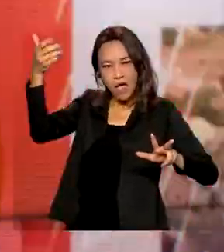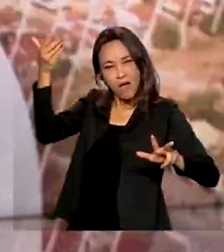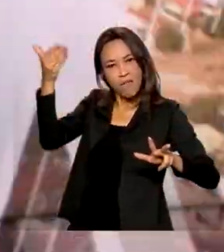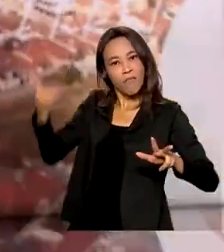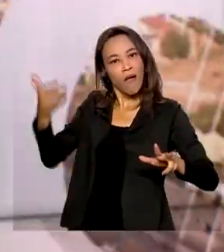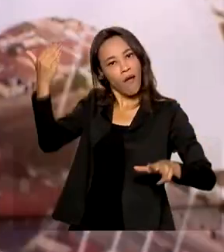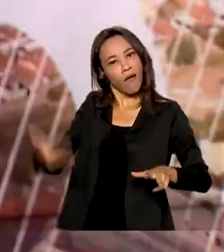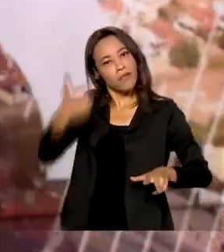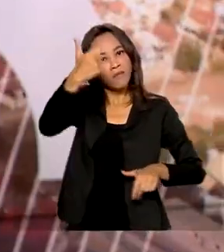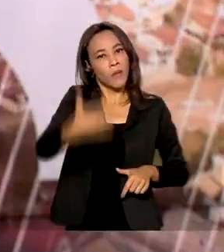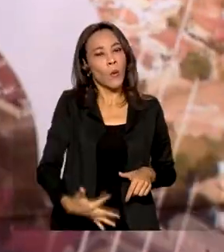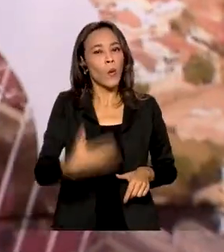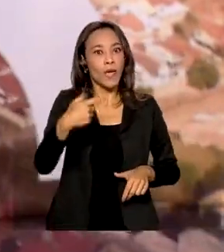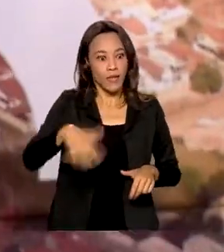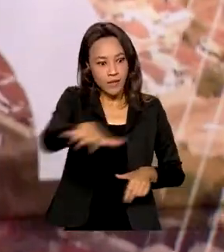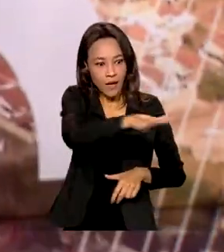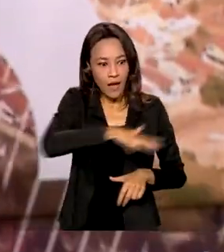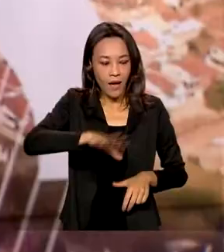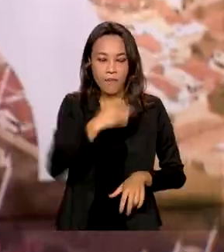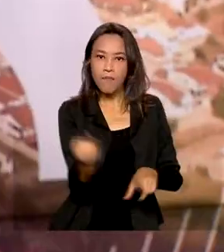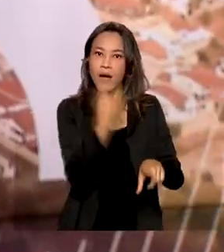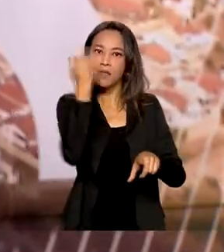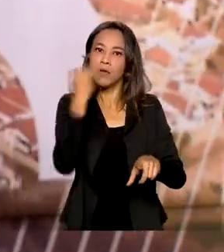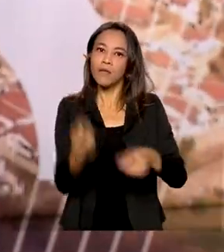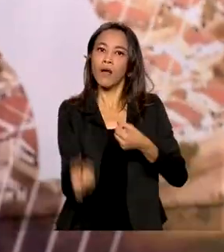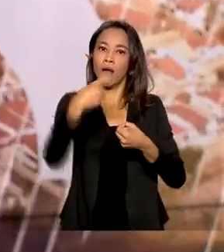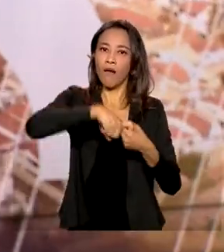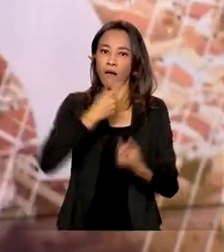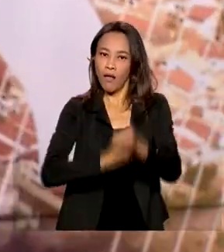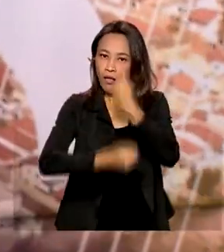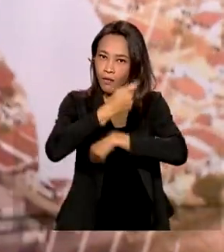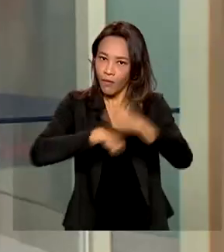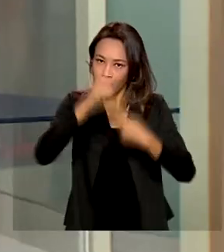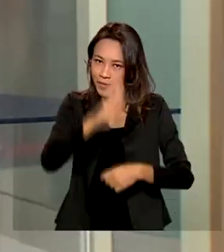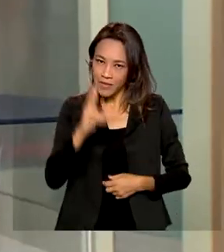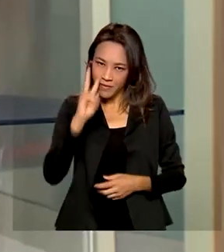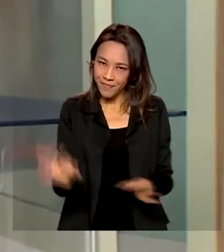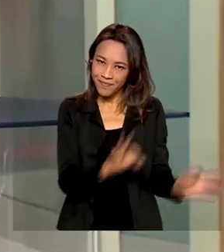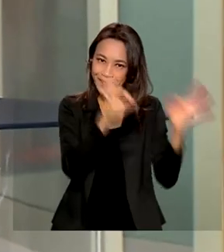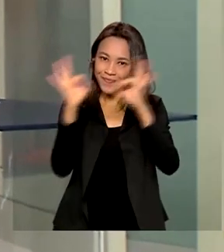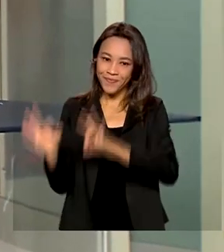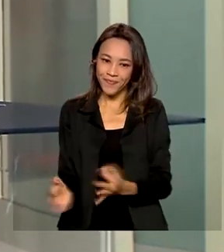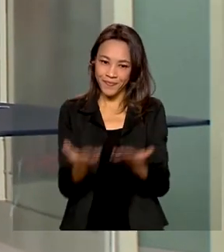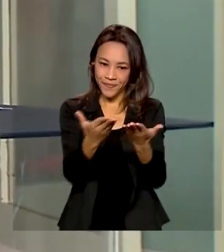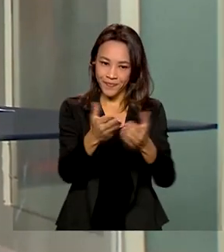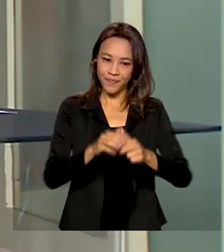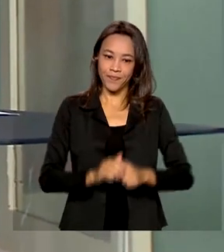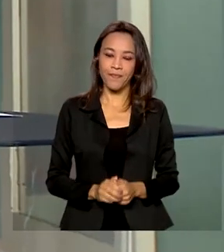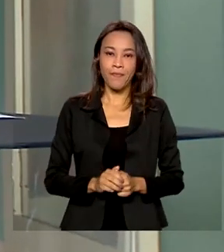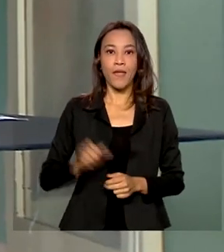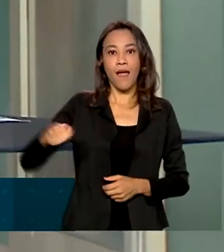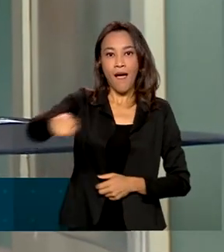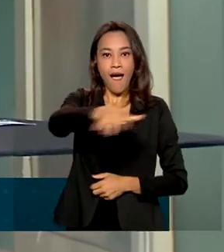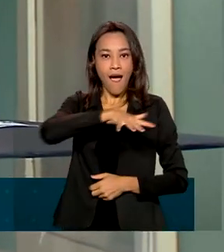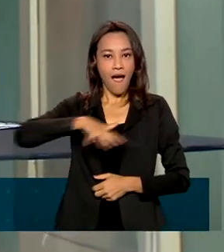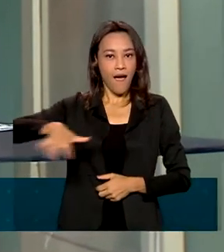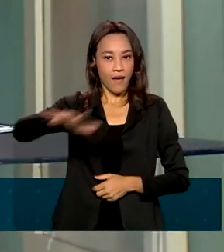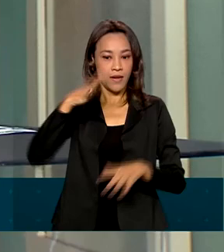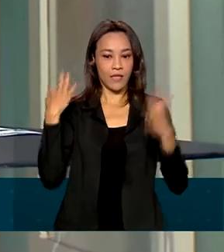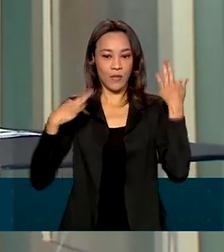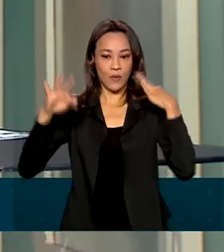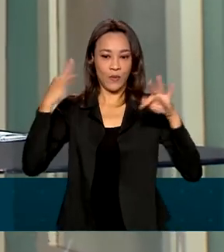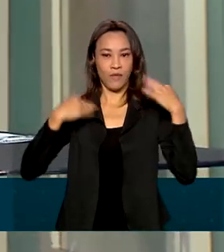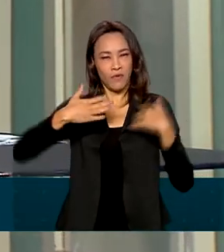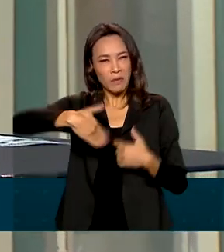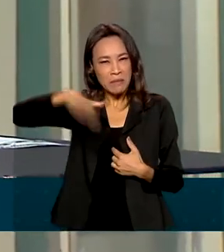entre os mais importantes para a retomada da economia brasileira. Vamos ver. O setor de turismo foi um dos mais afetados